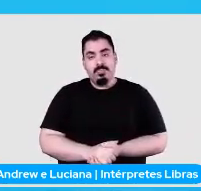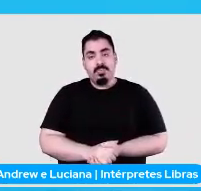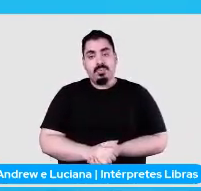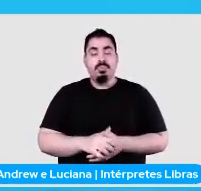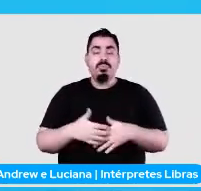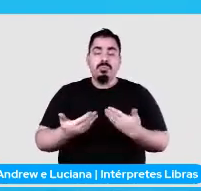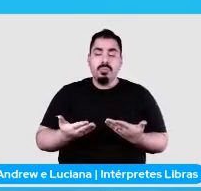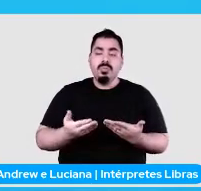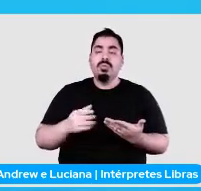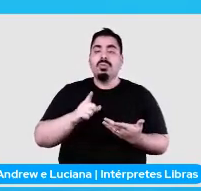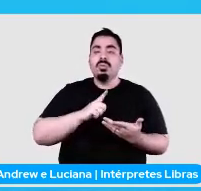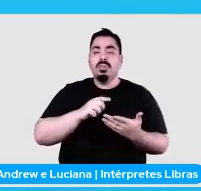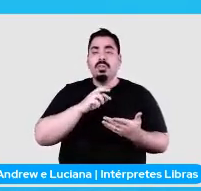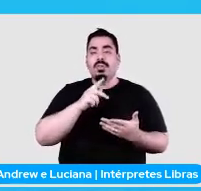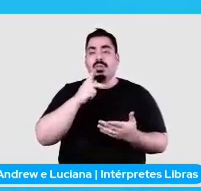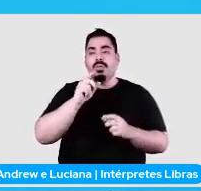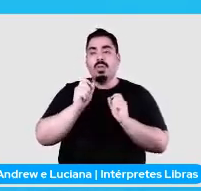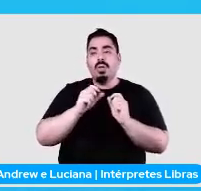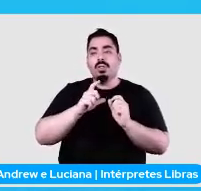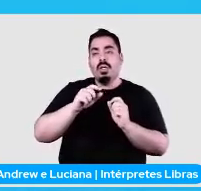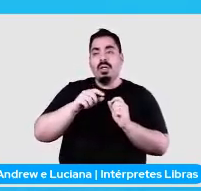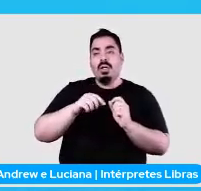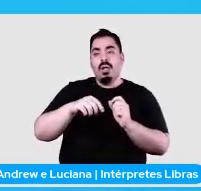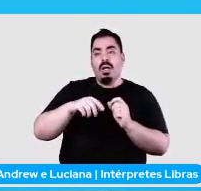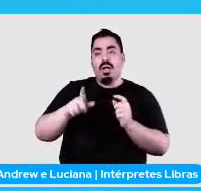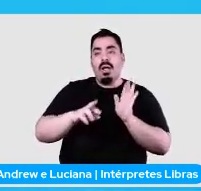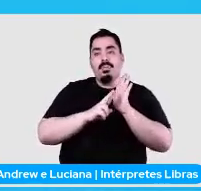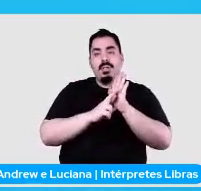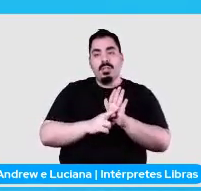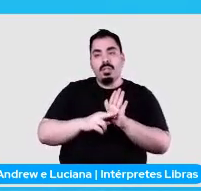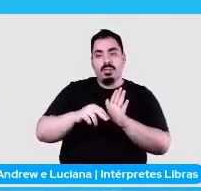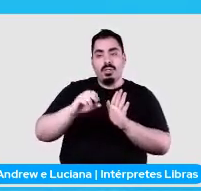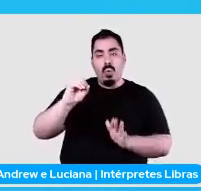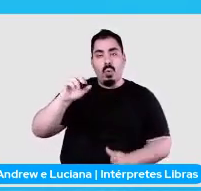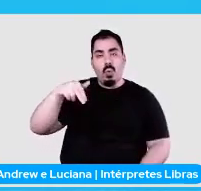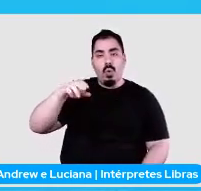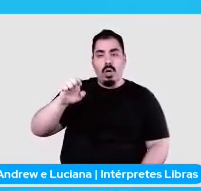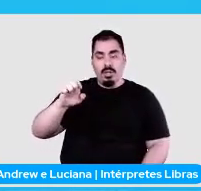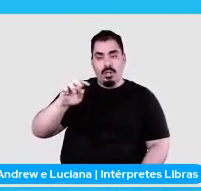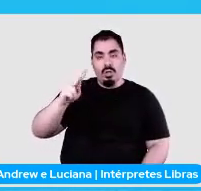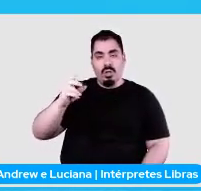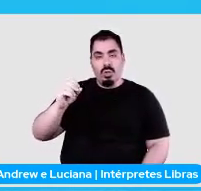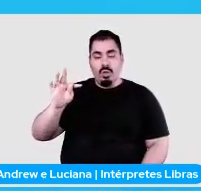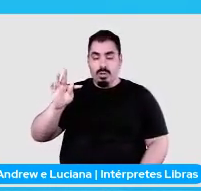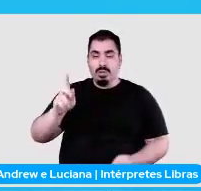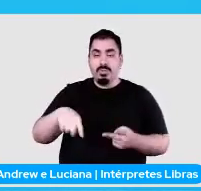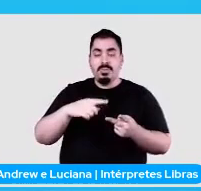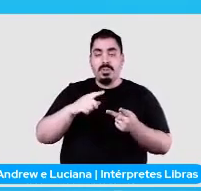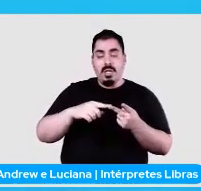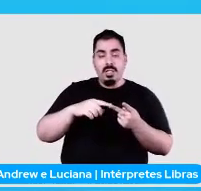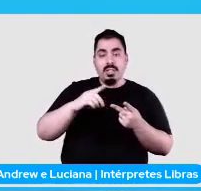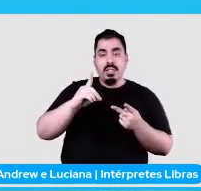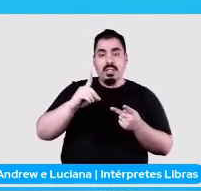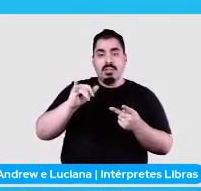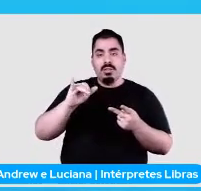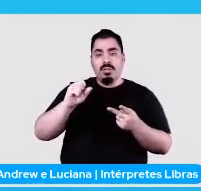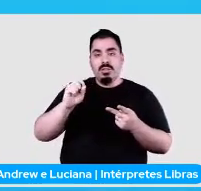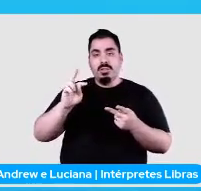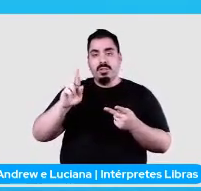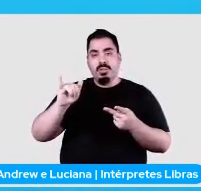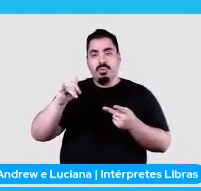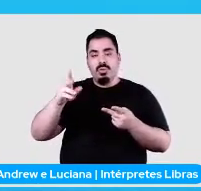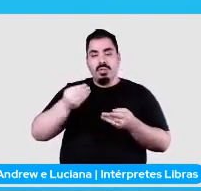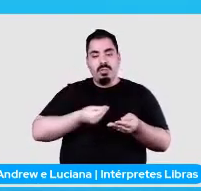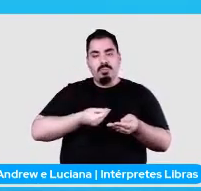representações aqui, One Hot e a distribuída. Na One Hot, eu coloco o pau